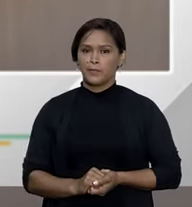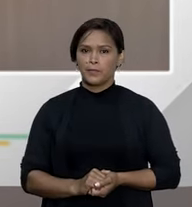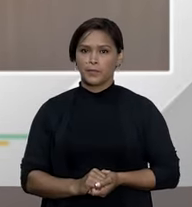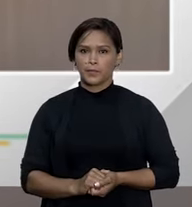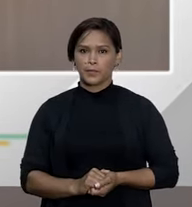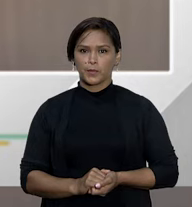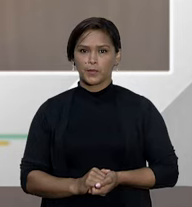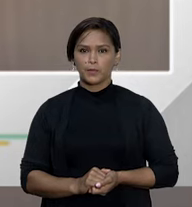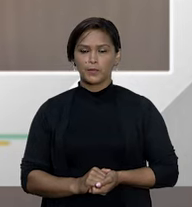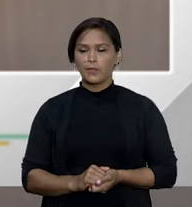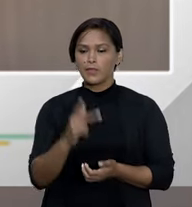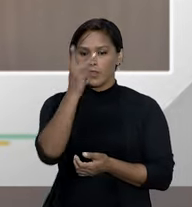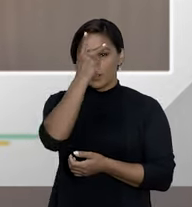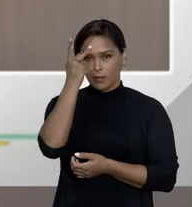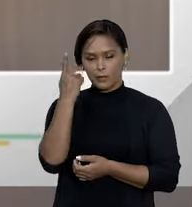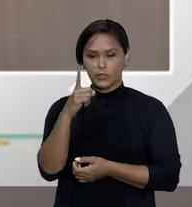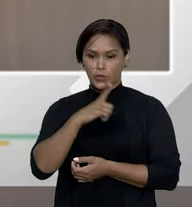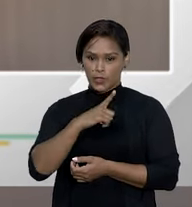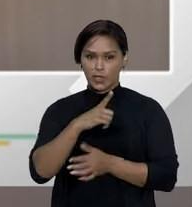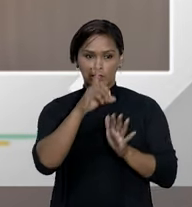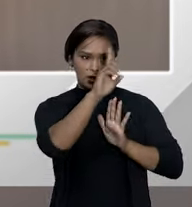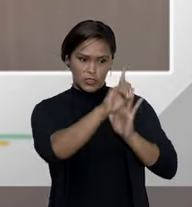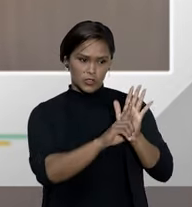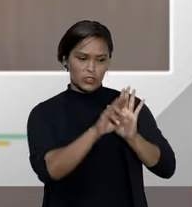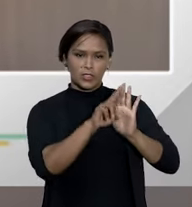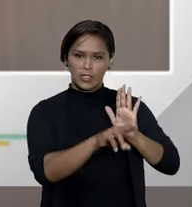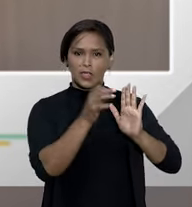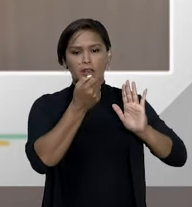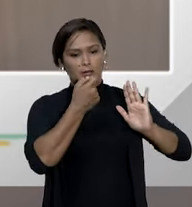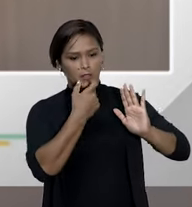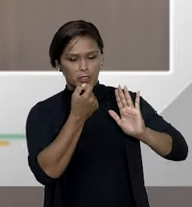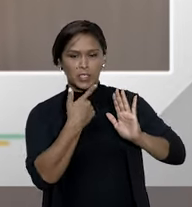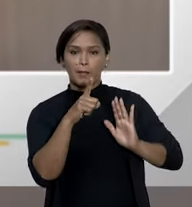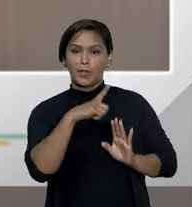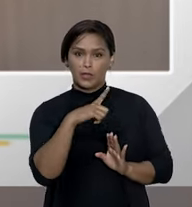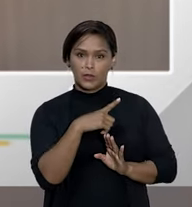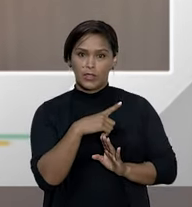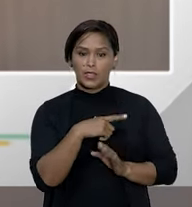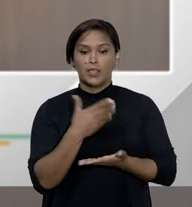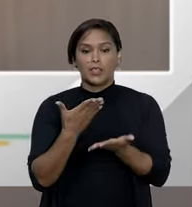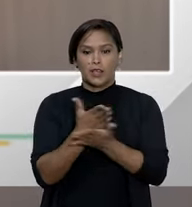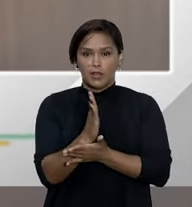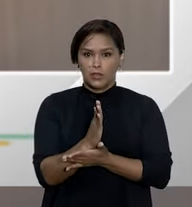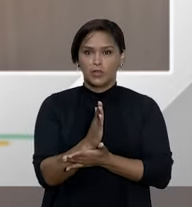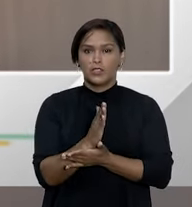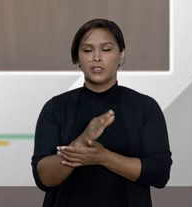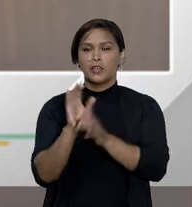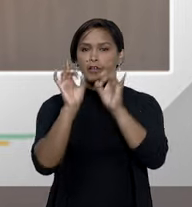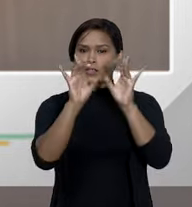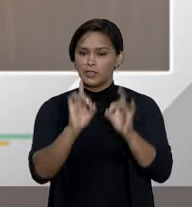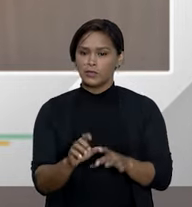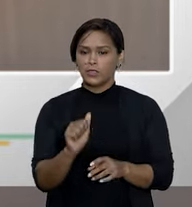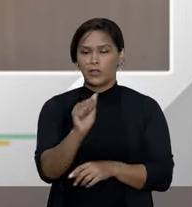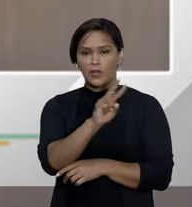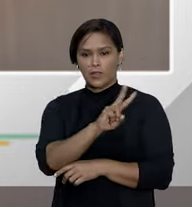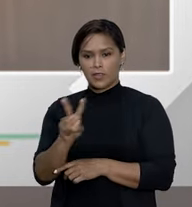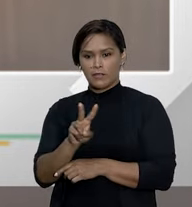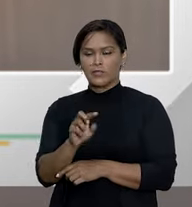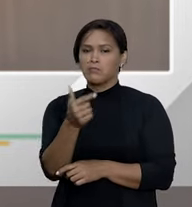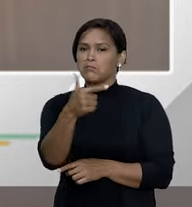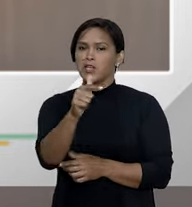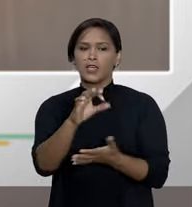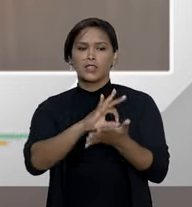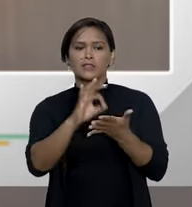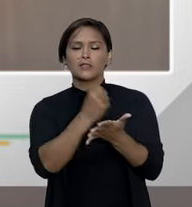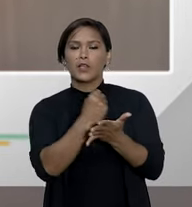o beneficiário tem direito a esse medicamento e tem autorização excepcional mesmo sem ter o